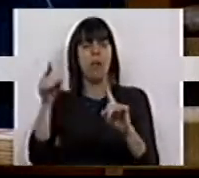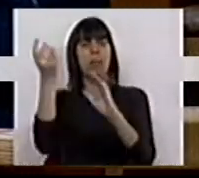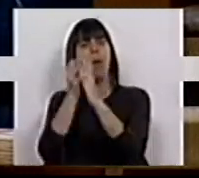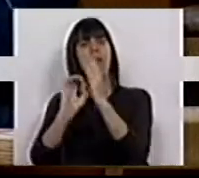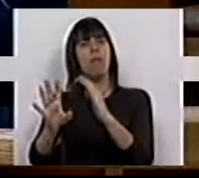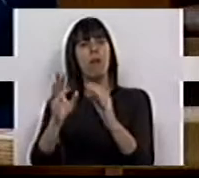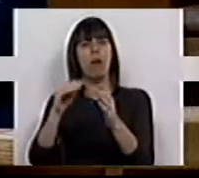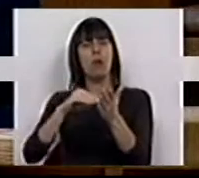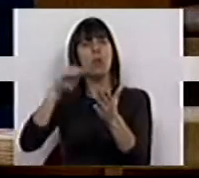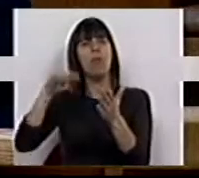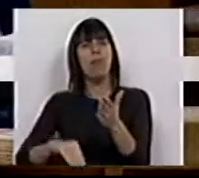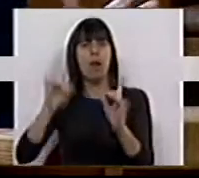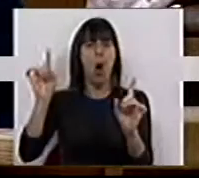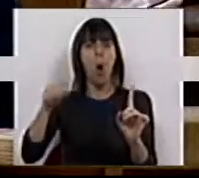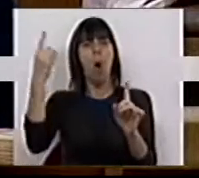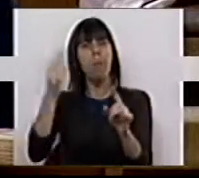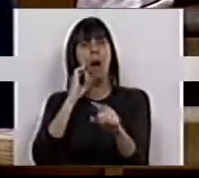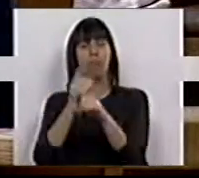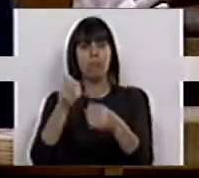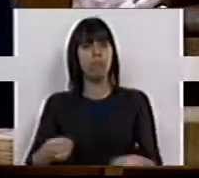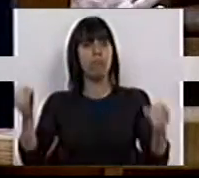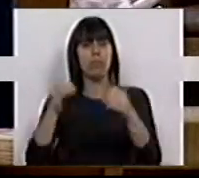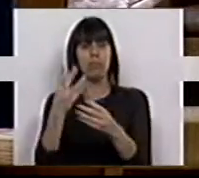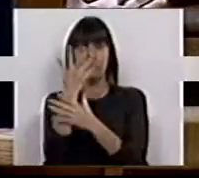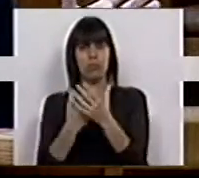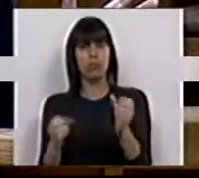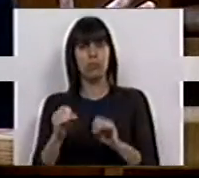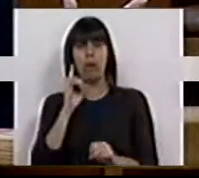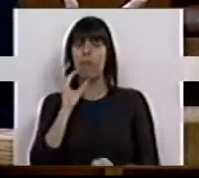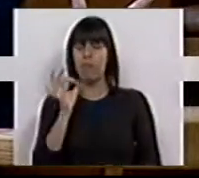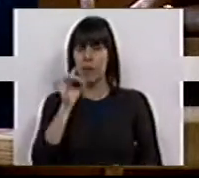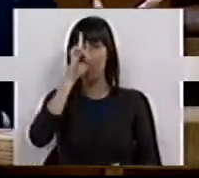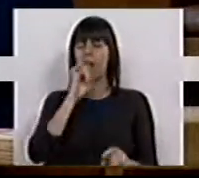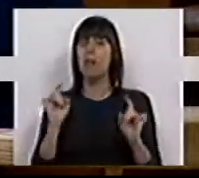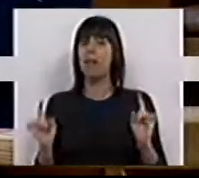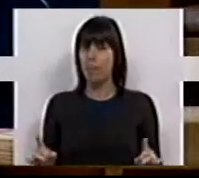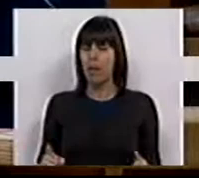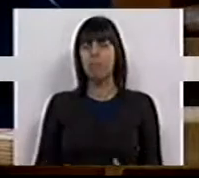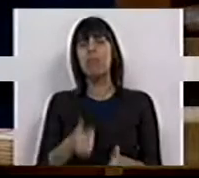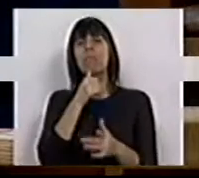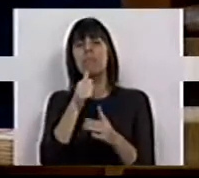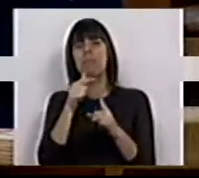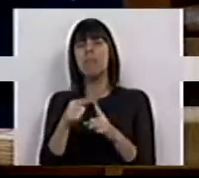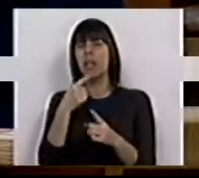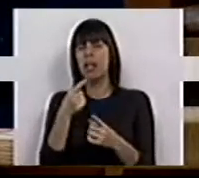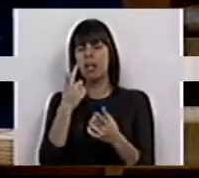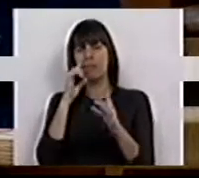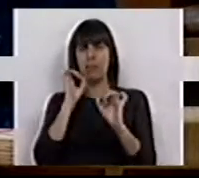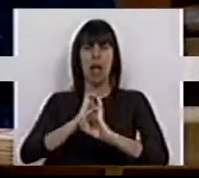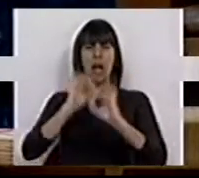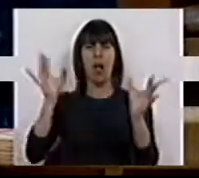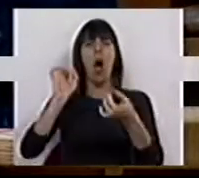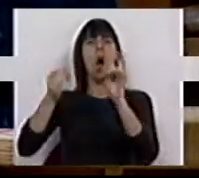devolver uma subvenção para a qual ninguém descontou, vale a pena lembrar. Uma medida que nos diz quase tudo